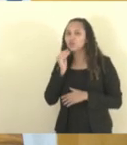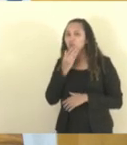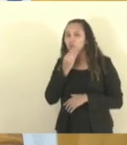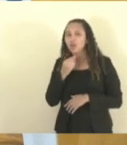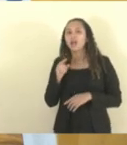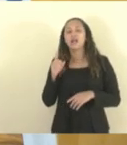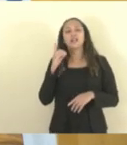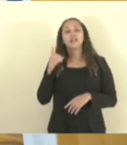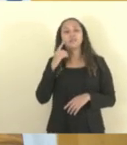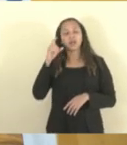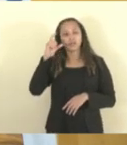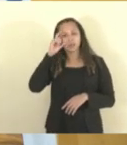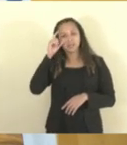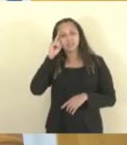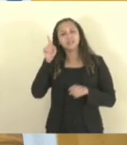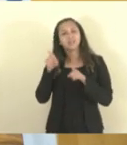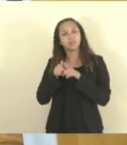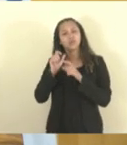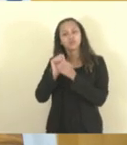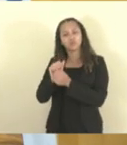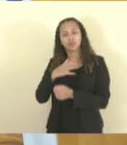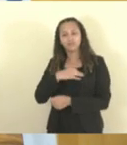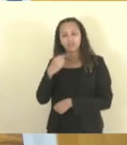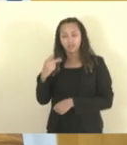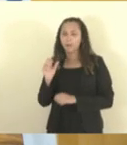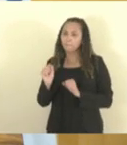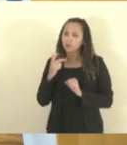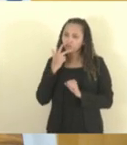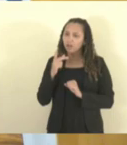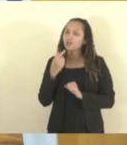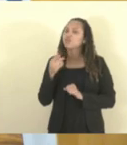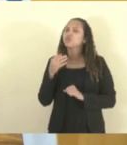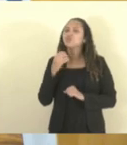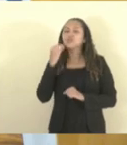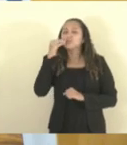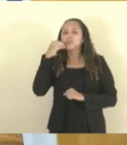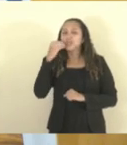esteve presente com sua filha lá. Poder falar como é que foi o Liquida Mazin?